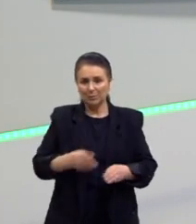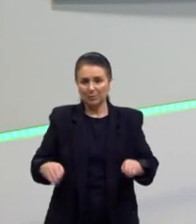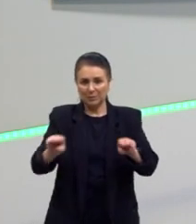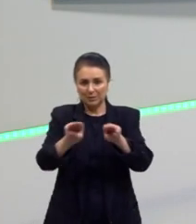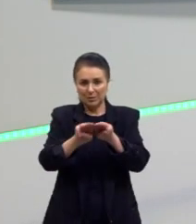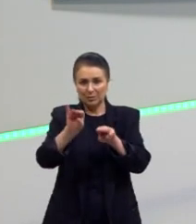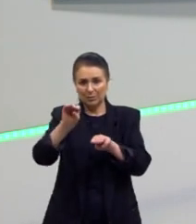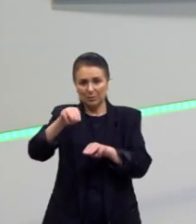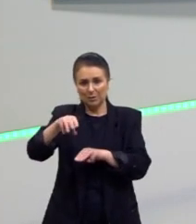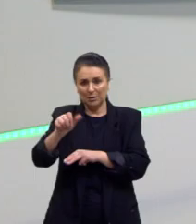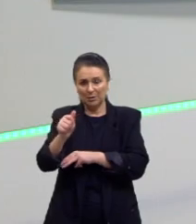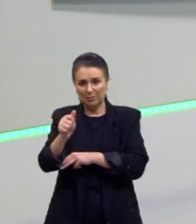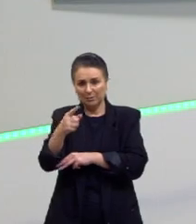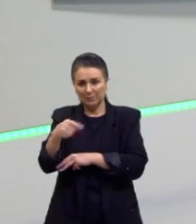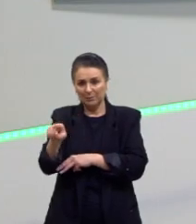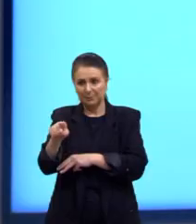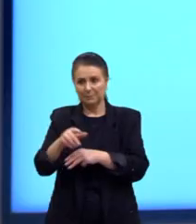ímã.